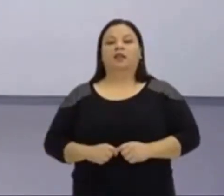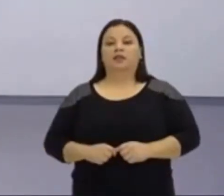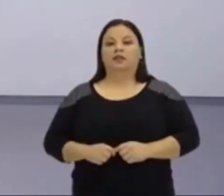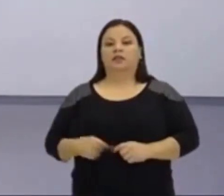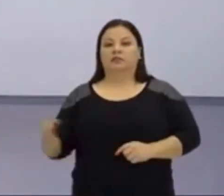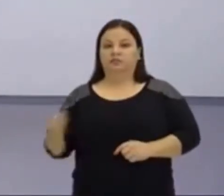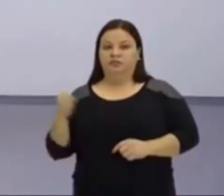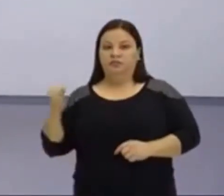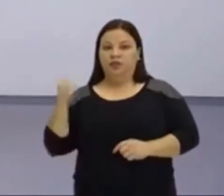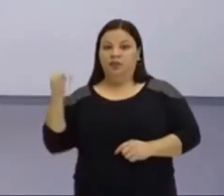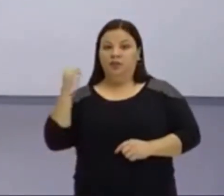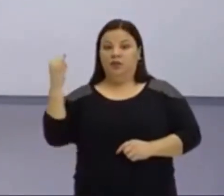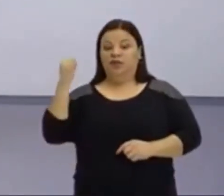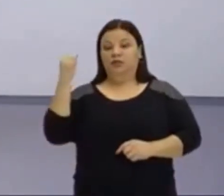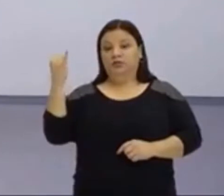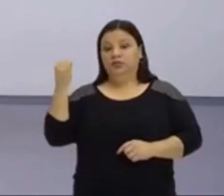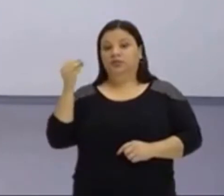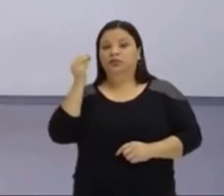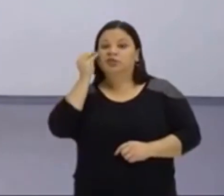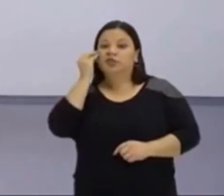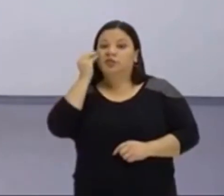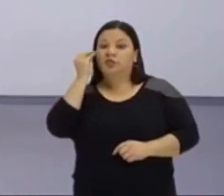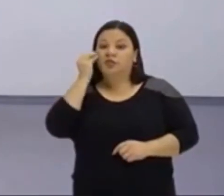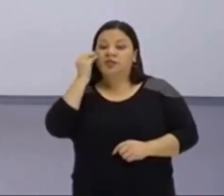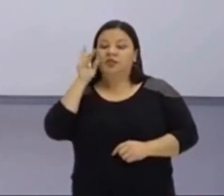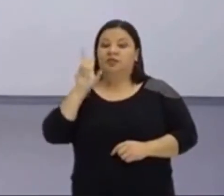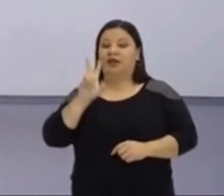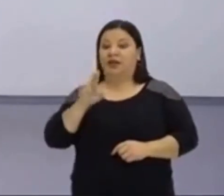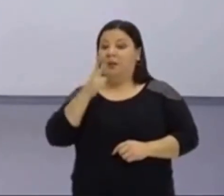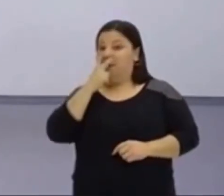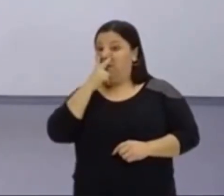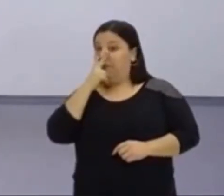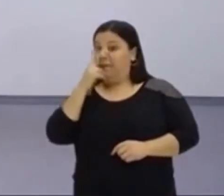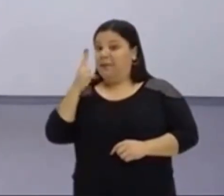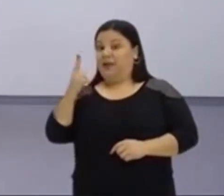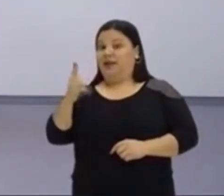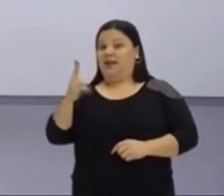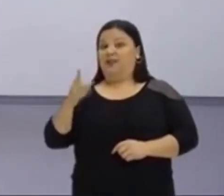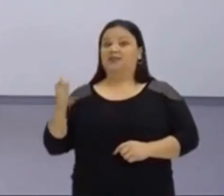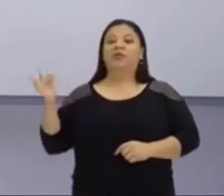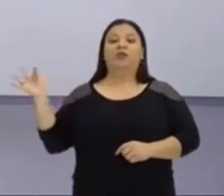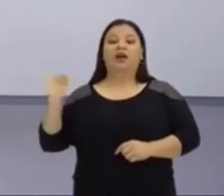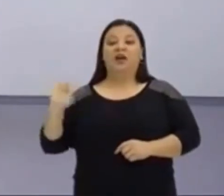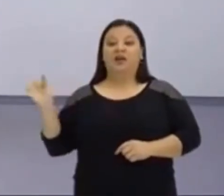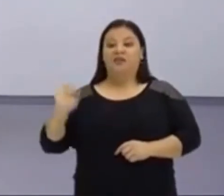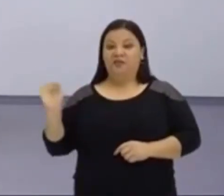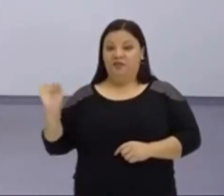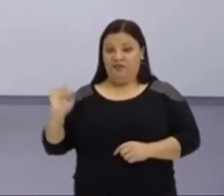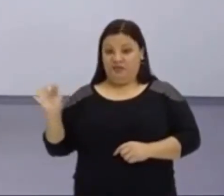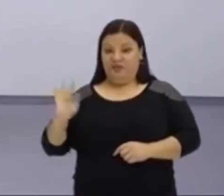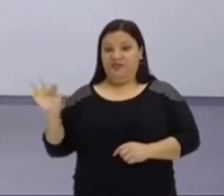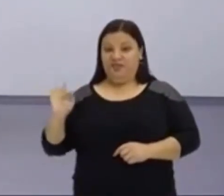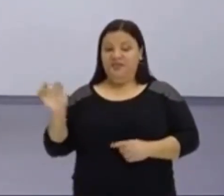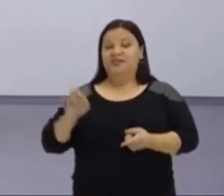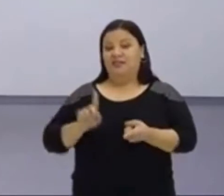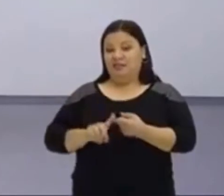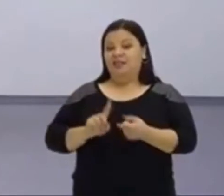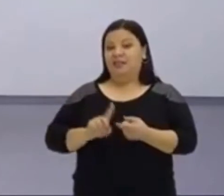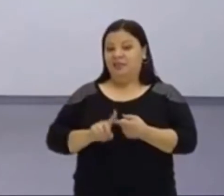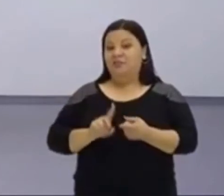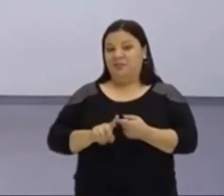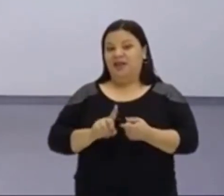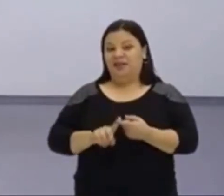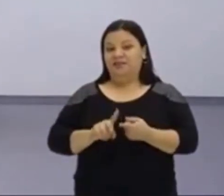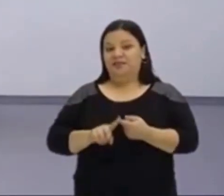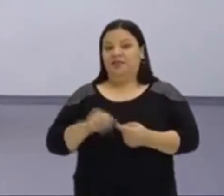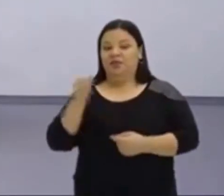falou na introdução, eu achei bacana, ele comparou com a física, não é isso? Isso. Então, de vez em quando nós vamos estar comentando na aula de hoje algumas situações, tá? Principalmente fica